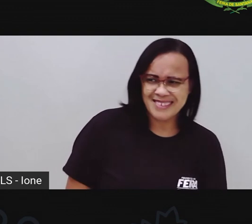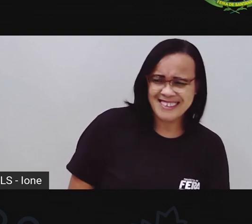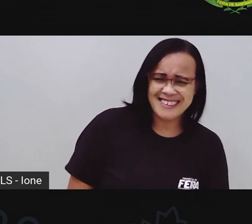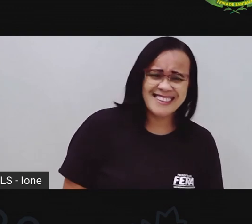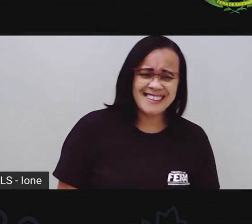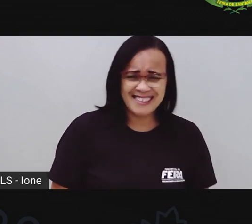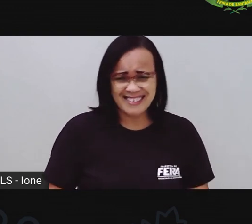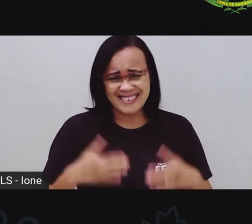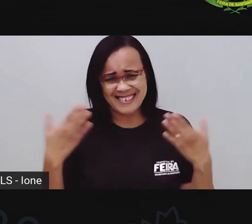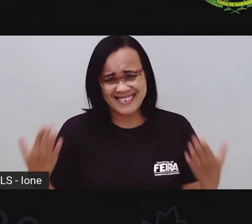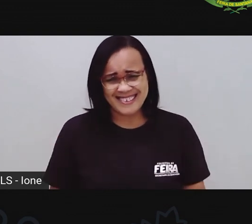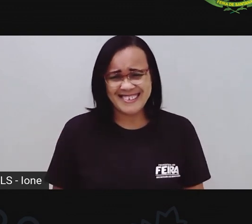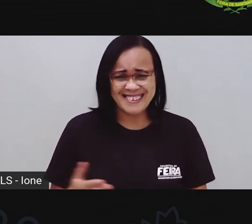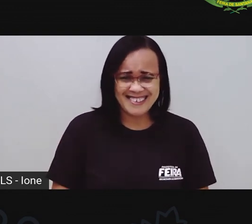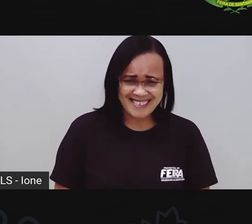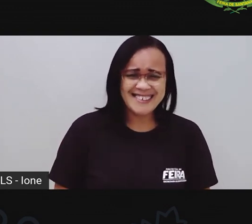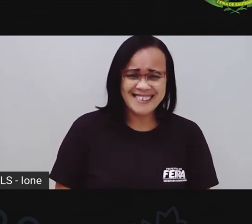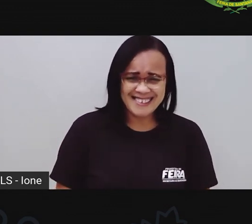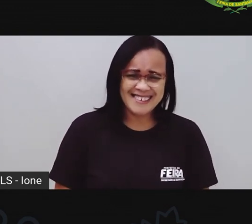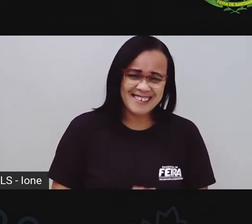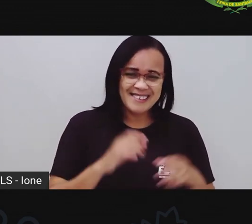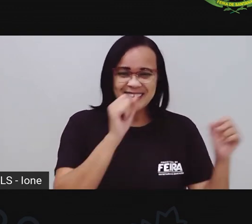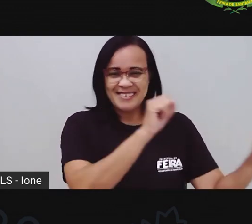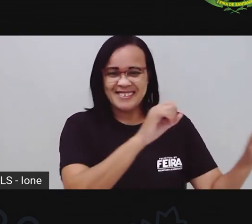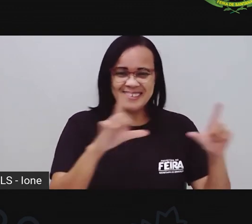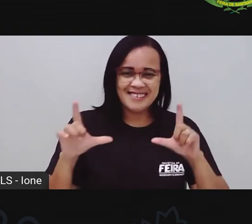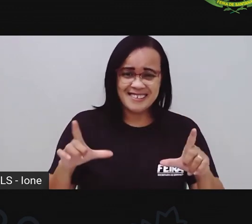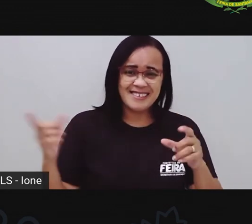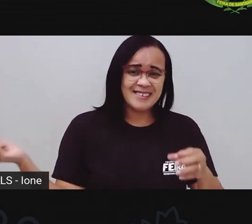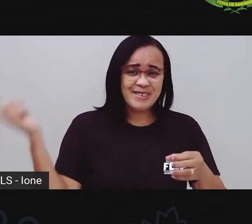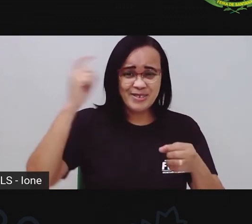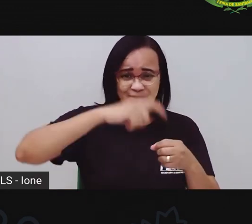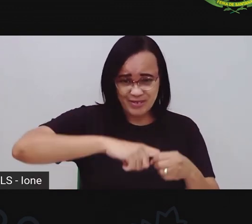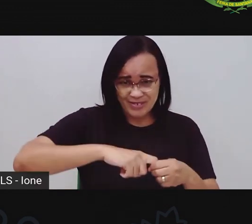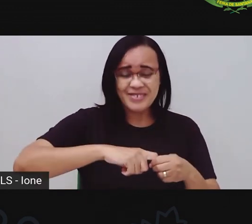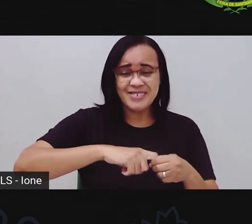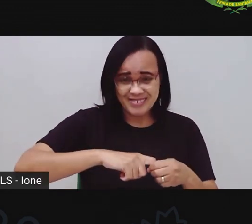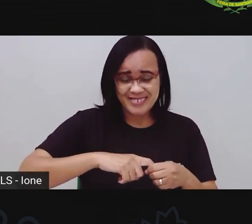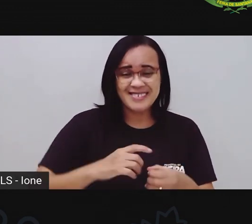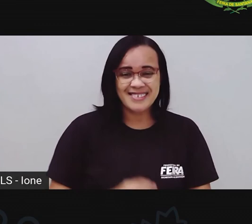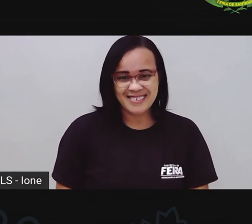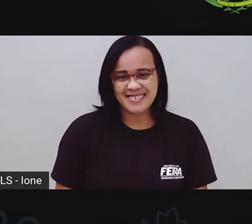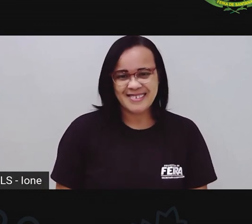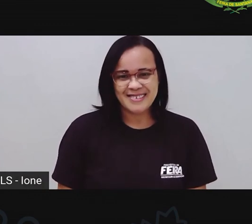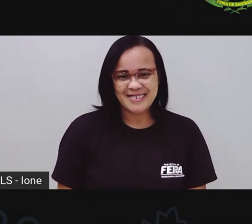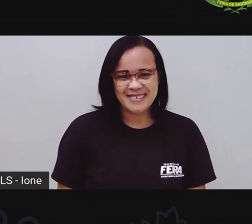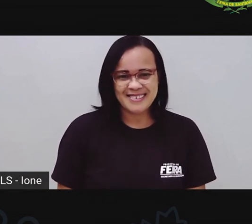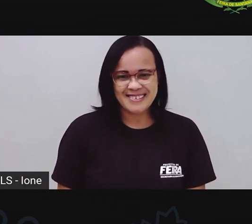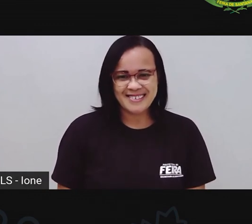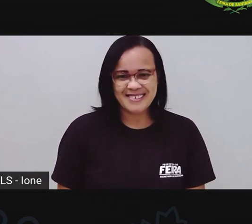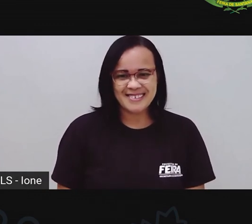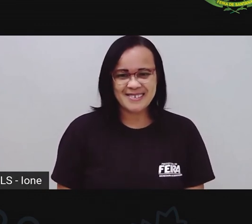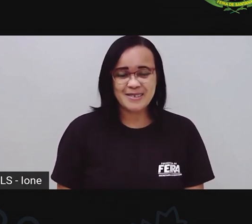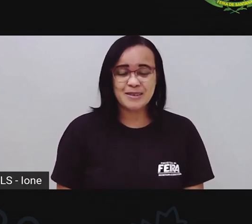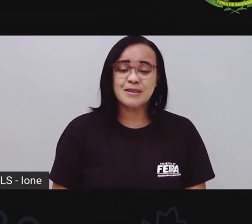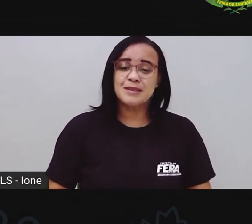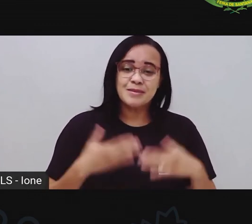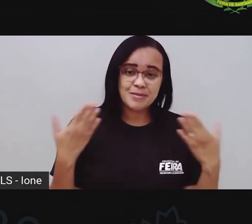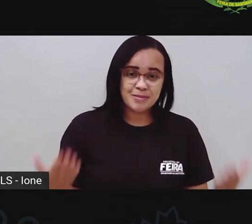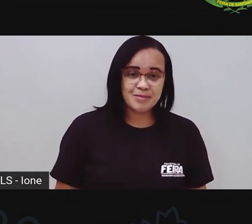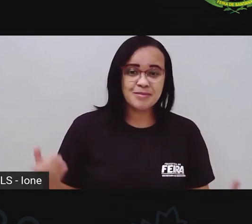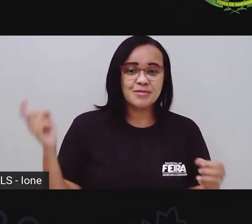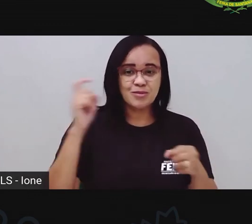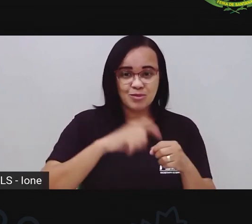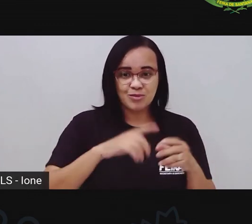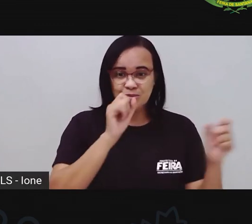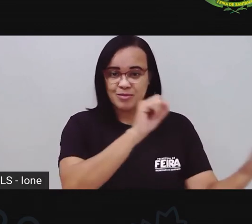coisas realmente. Vamos voltar pro slide pra gente se despedir aqui da turma, né? Bom, voltei e